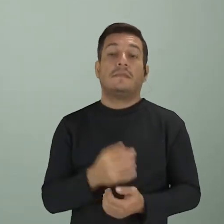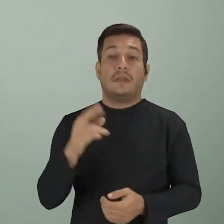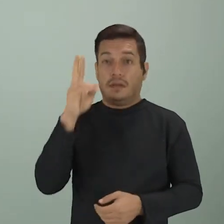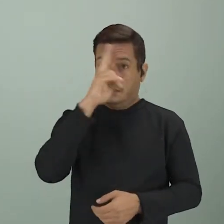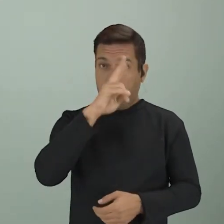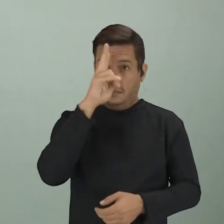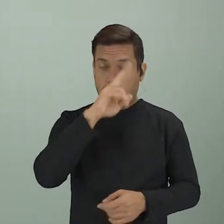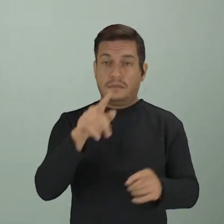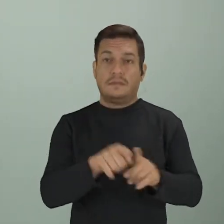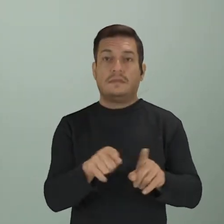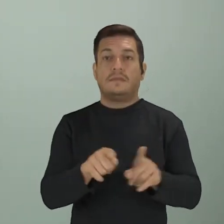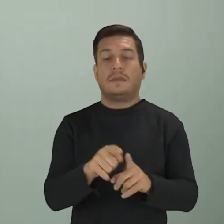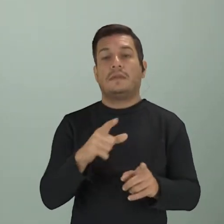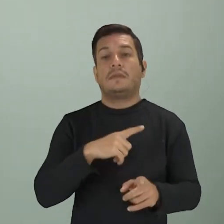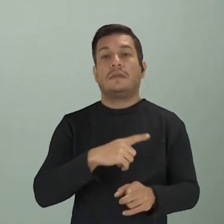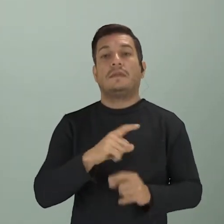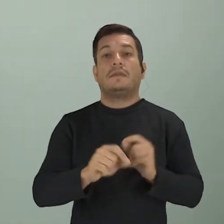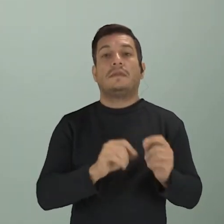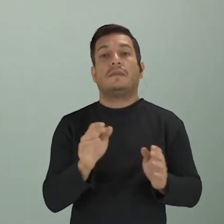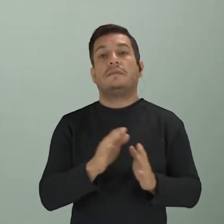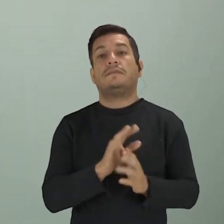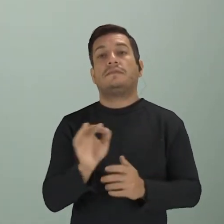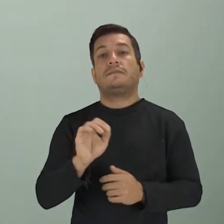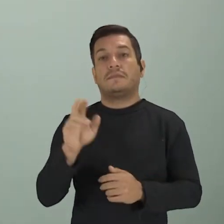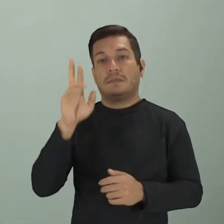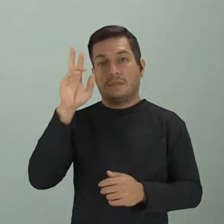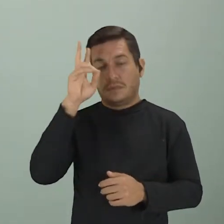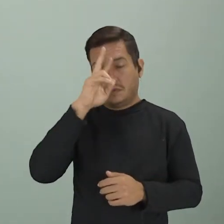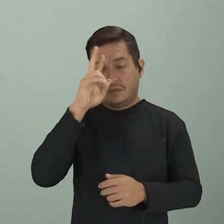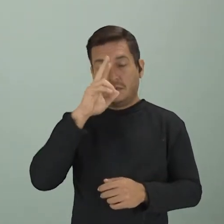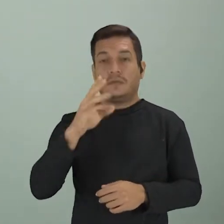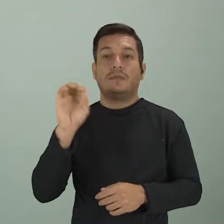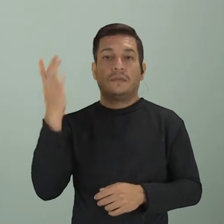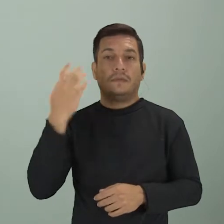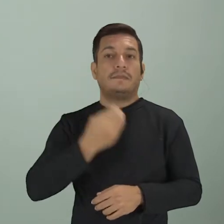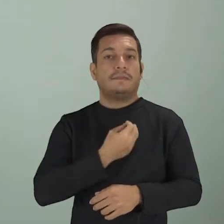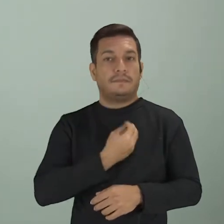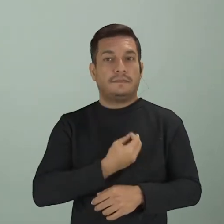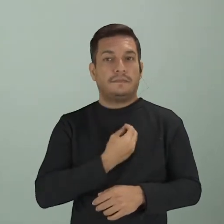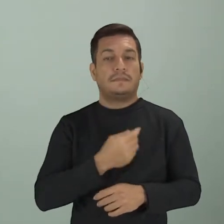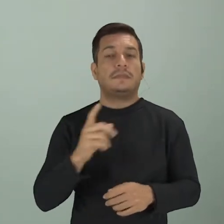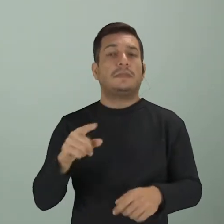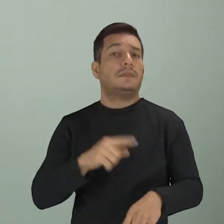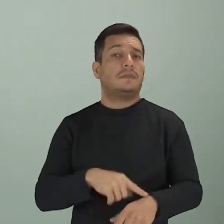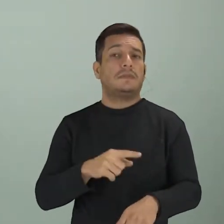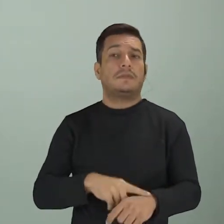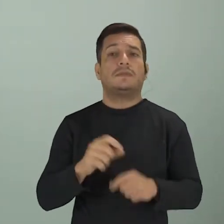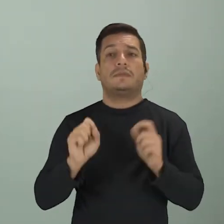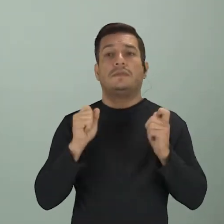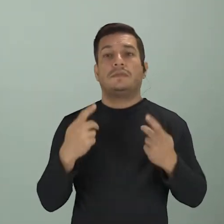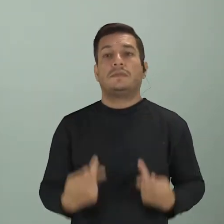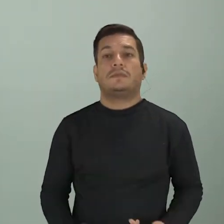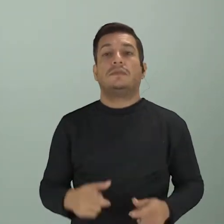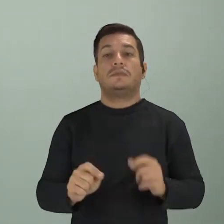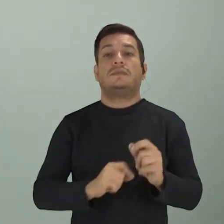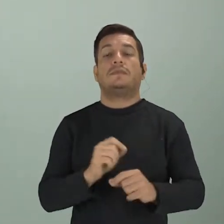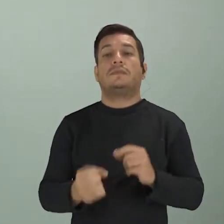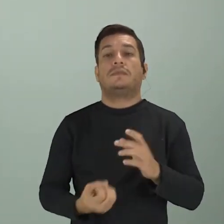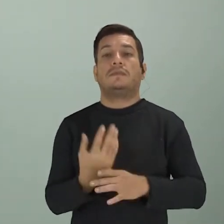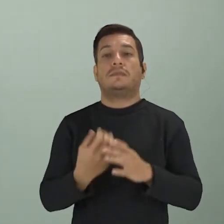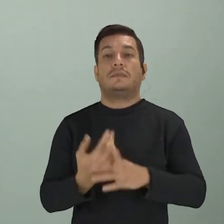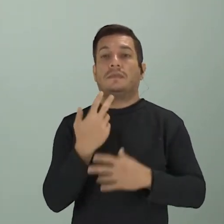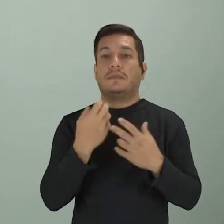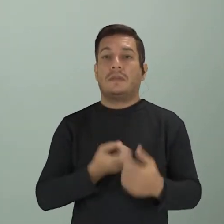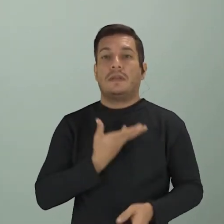história, a gente tem também uma linha que se chama História do Tempo Presente, né? Porque a todos os momentos, os seres humanos, eles estão produzindo